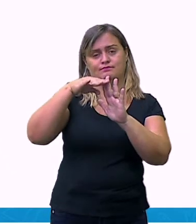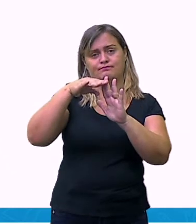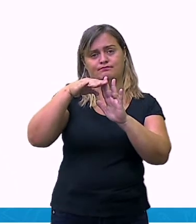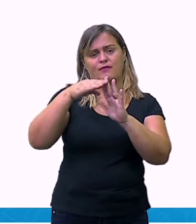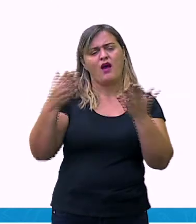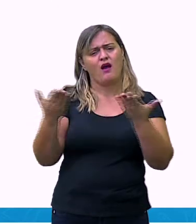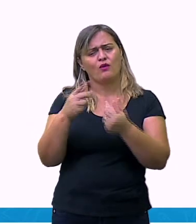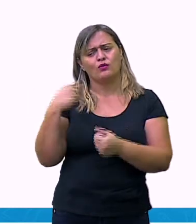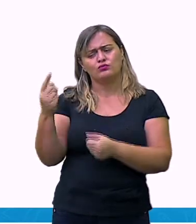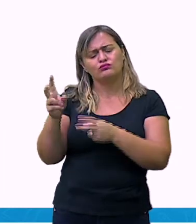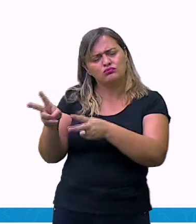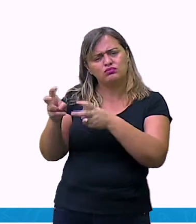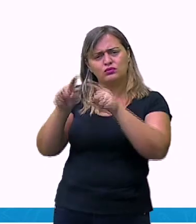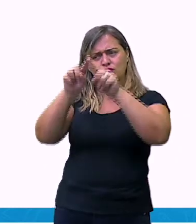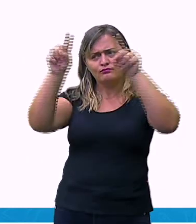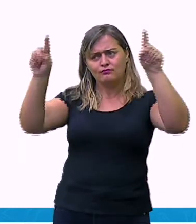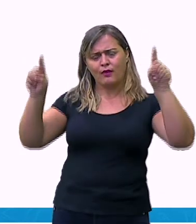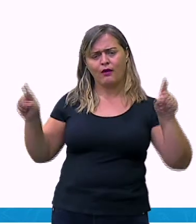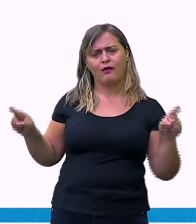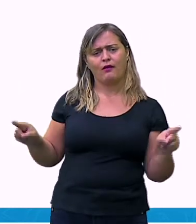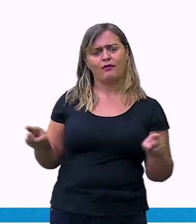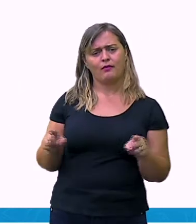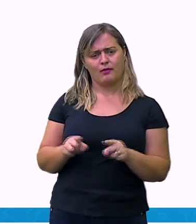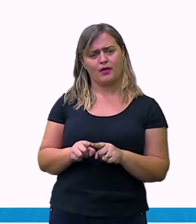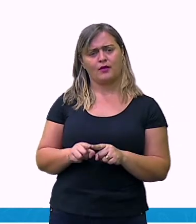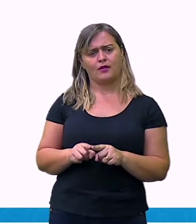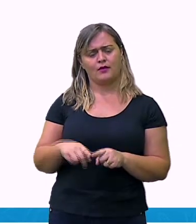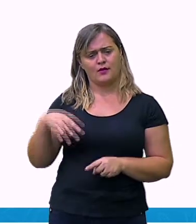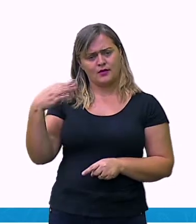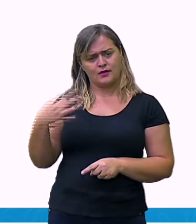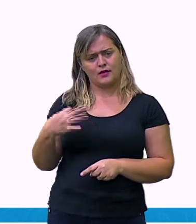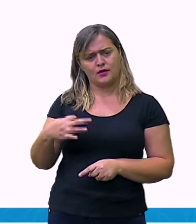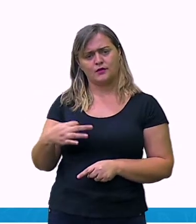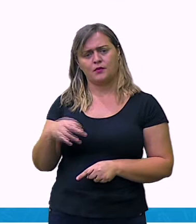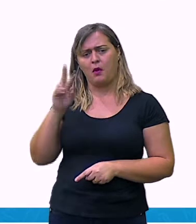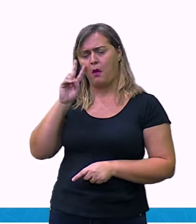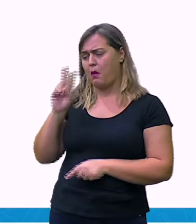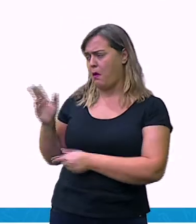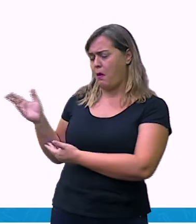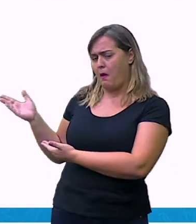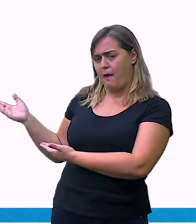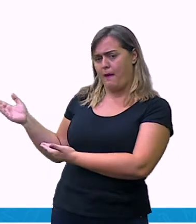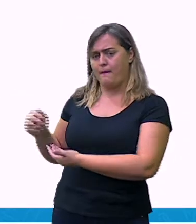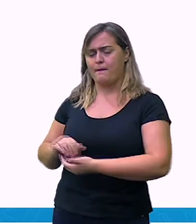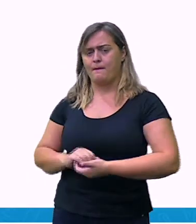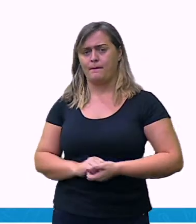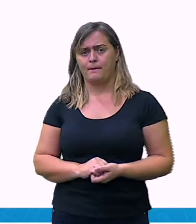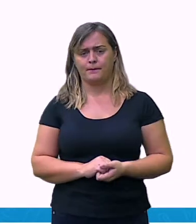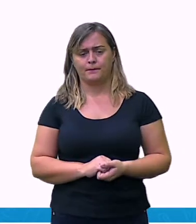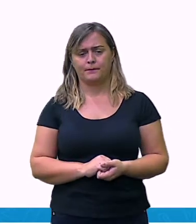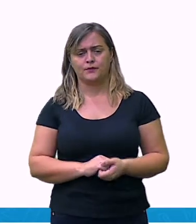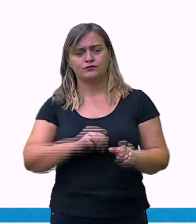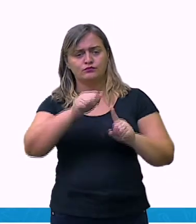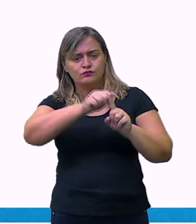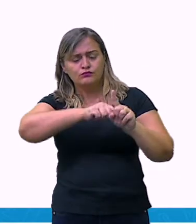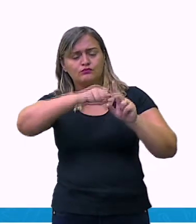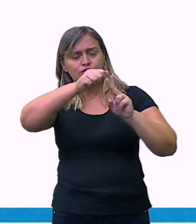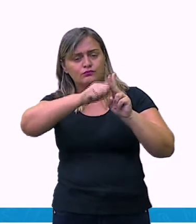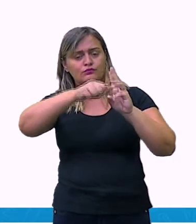em reais custava 100 reais, certo? Então, mensalidade todo mês, eu teria que pagar